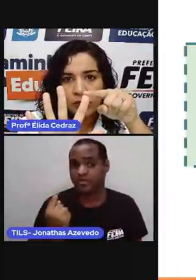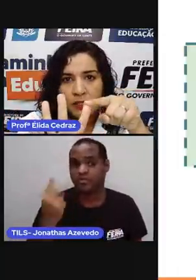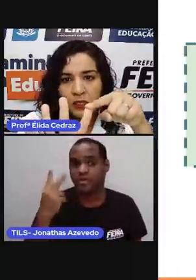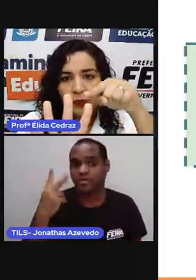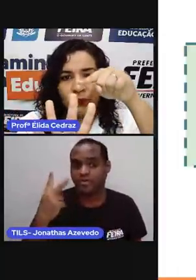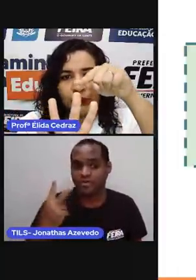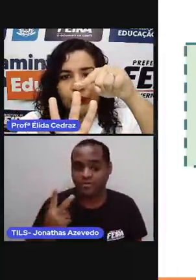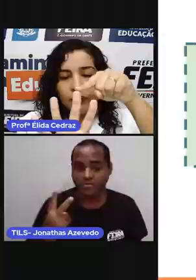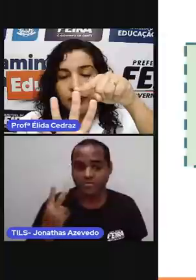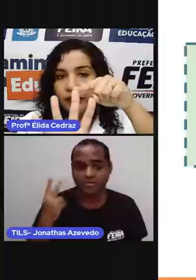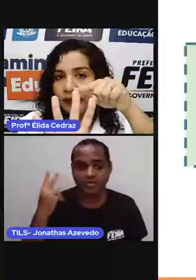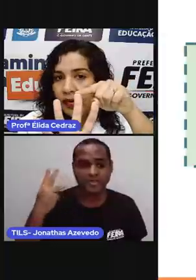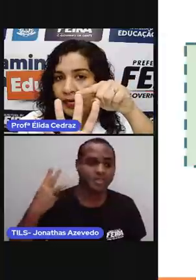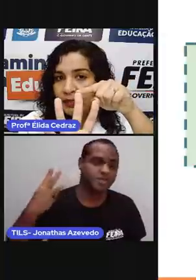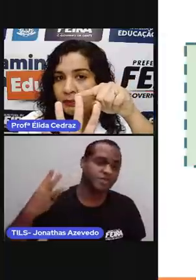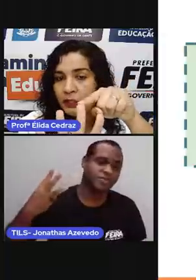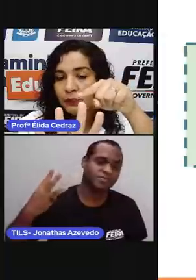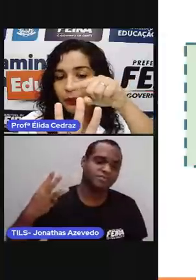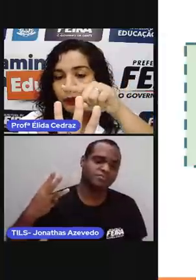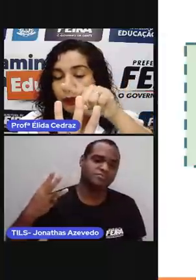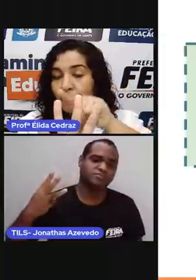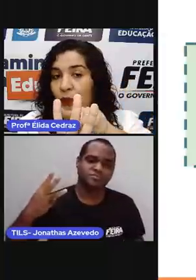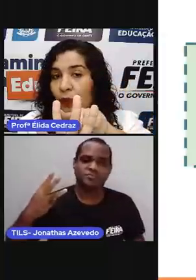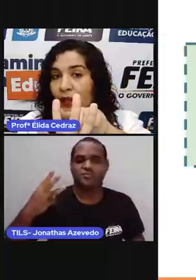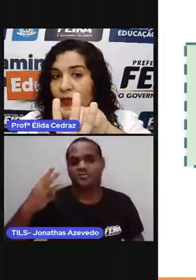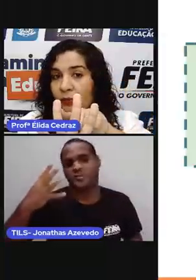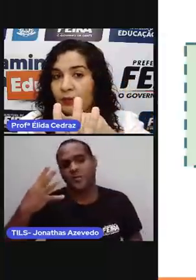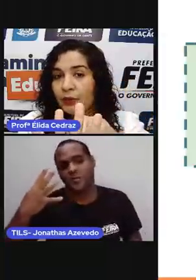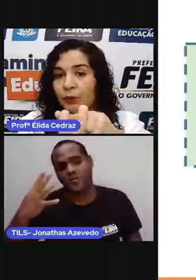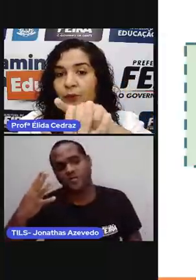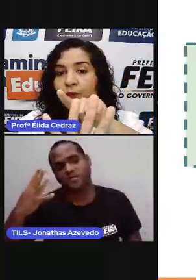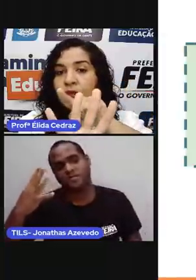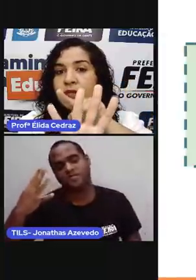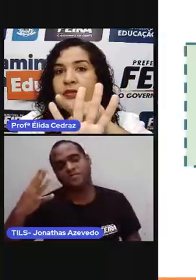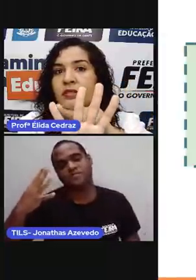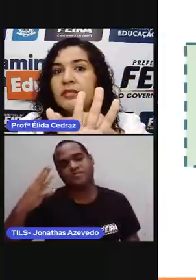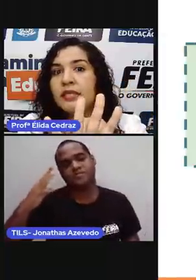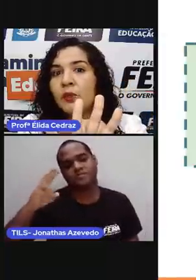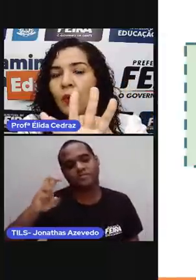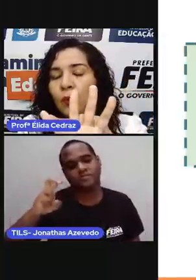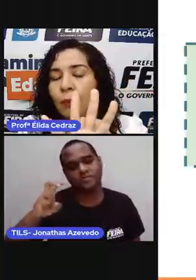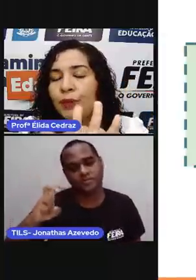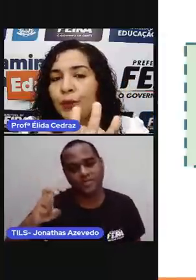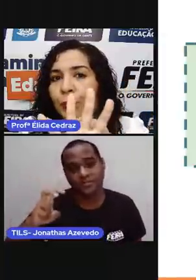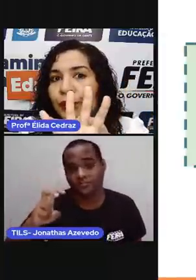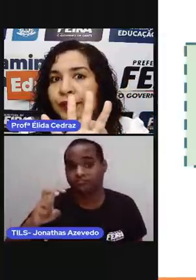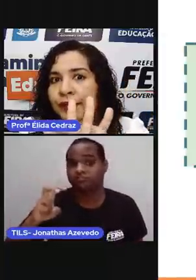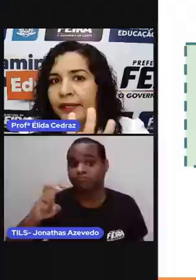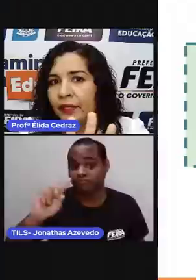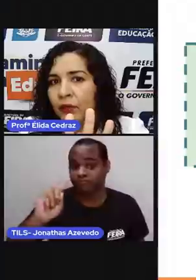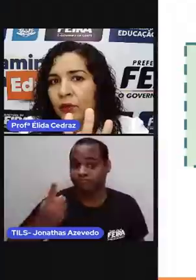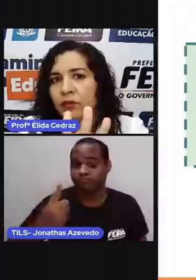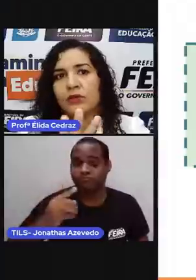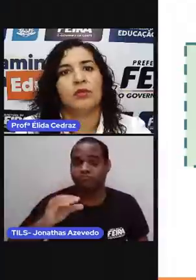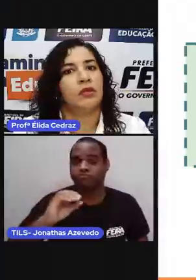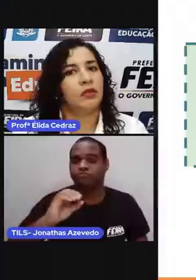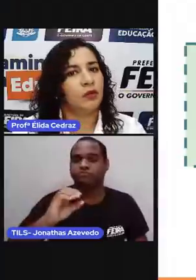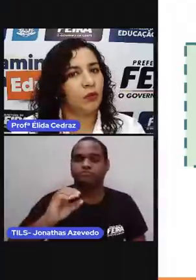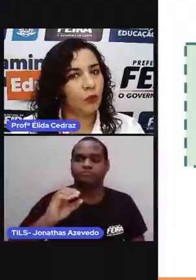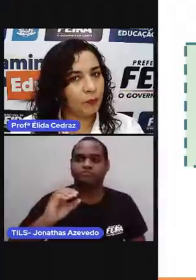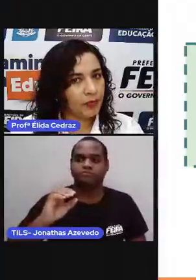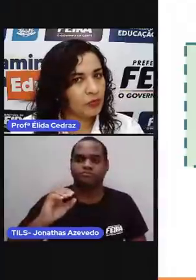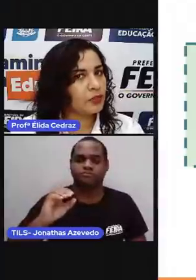dois mil, três mil, quatro mil, cinco mil quilos.